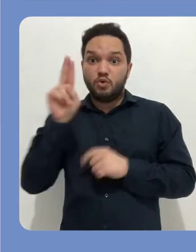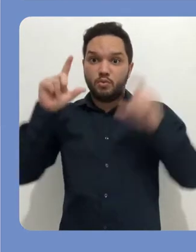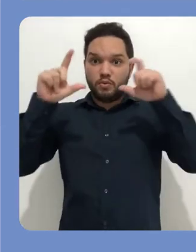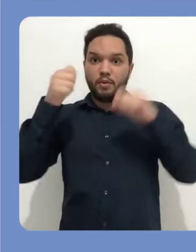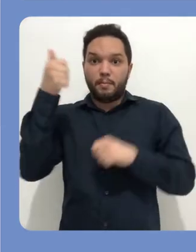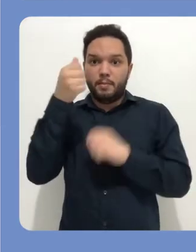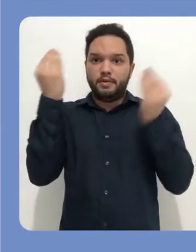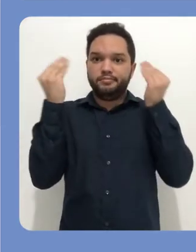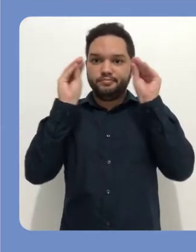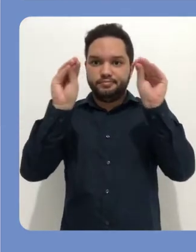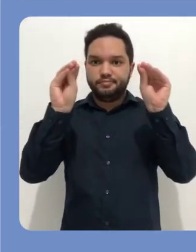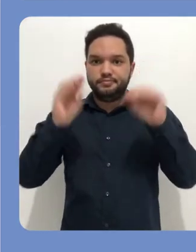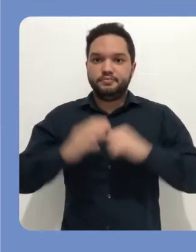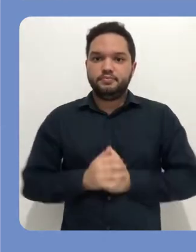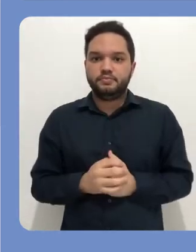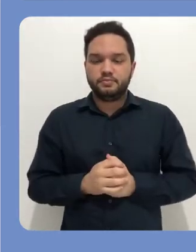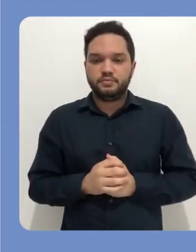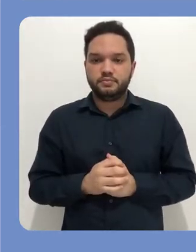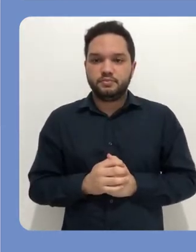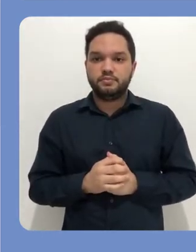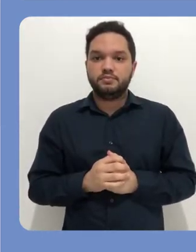campo que você deve preencher é o nome.